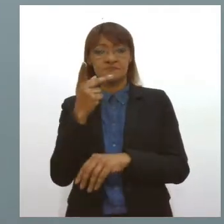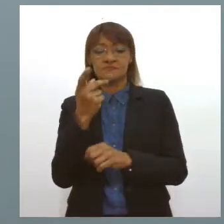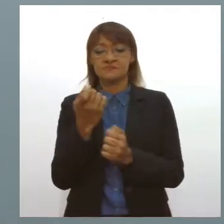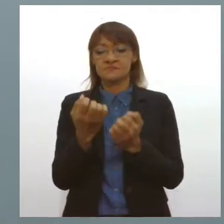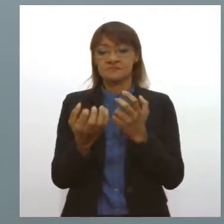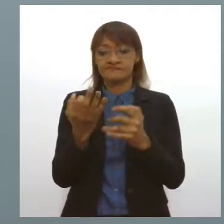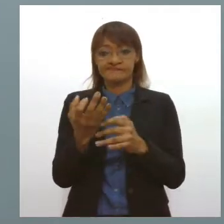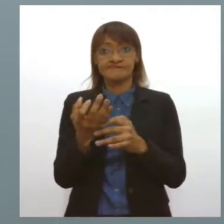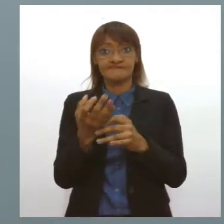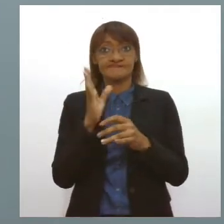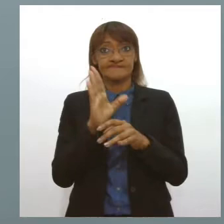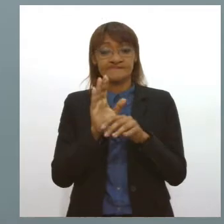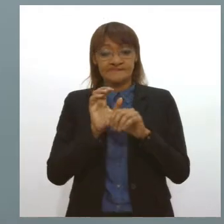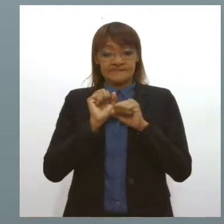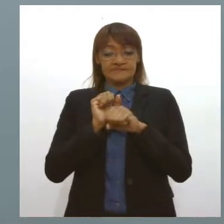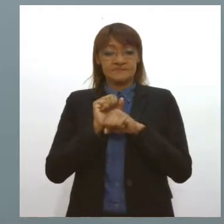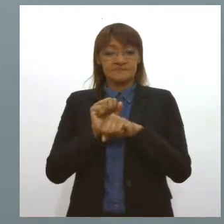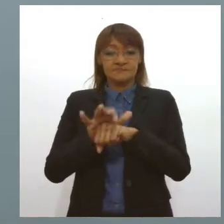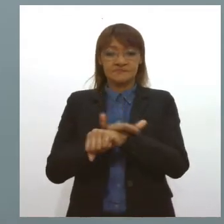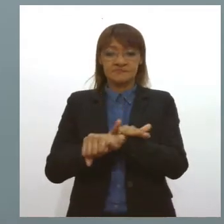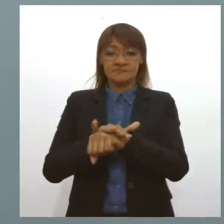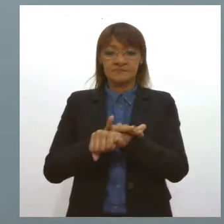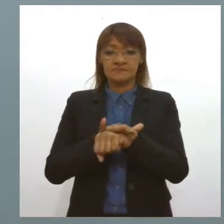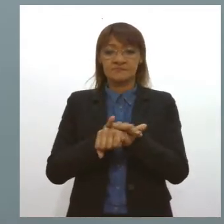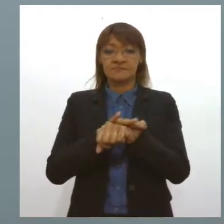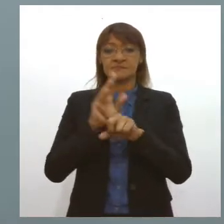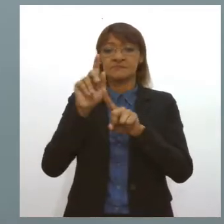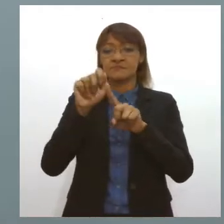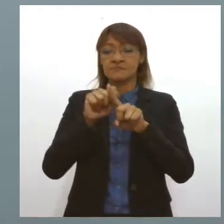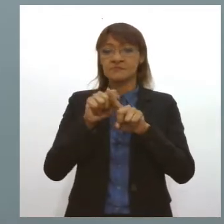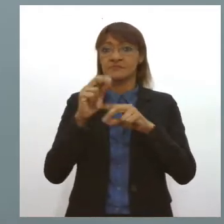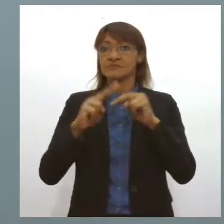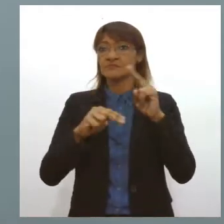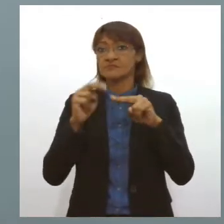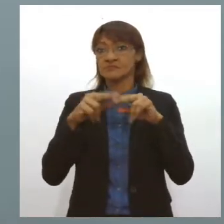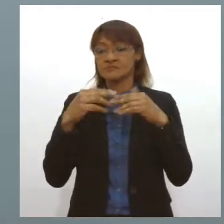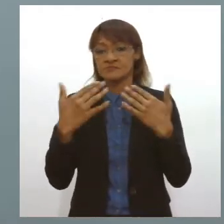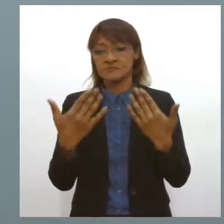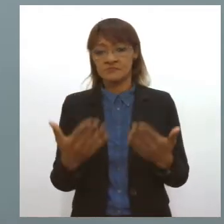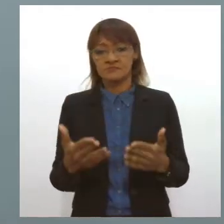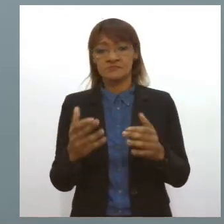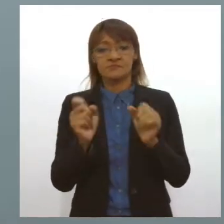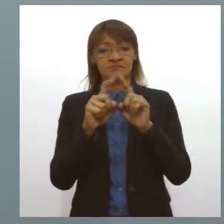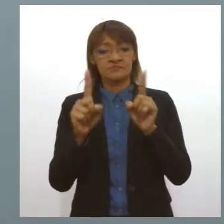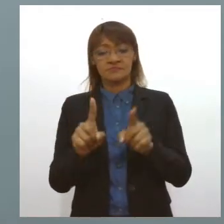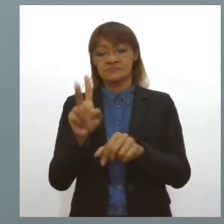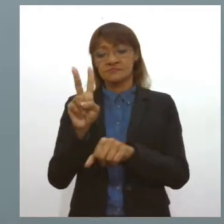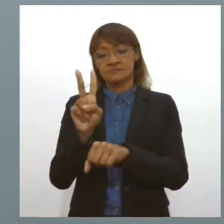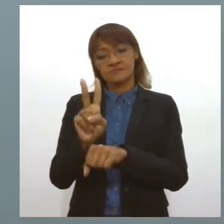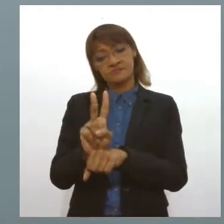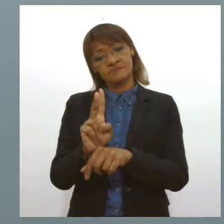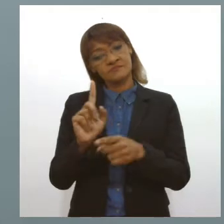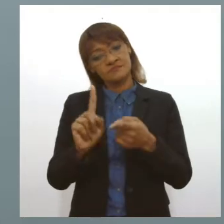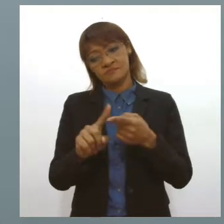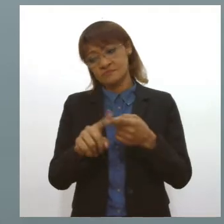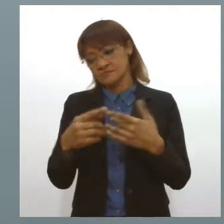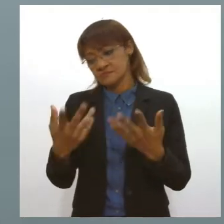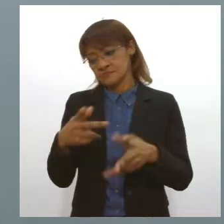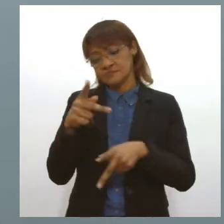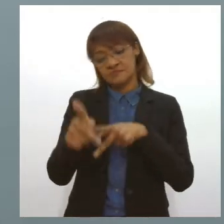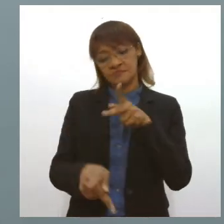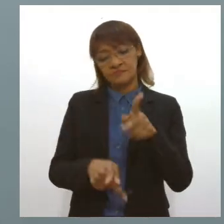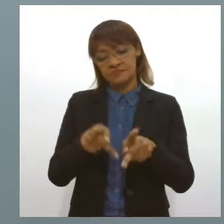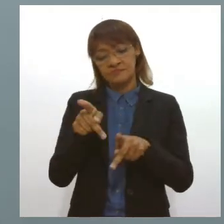é no intuito de esclarecer tanto os profissionais de saúde, quanto ao tratamento, quanto a população